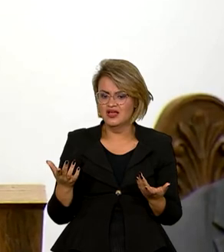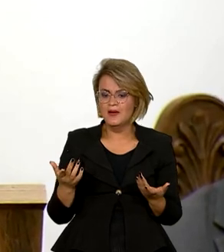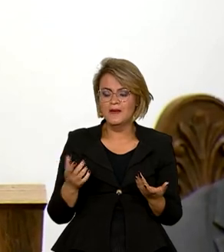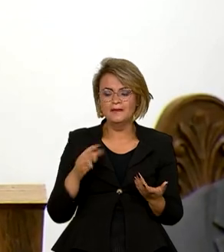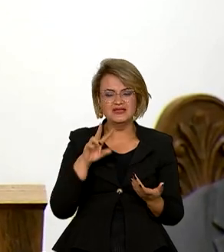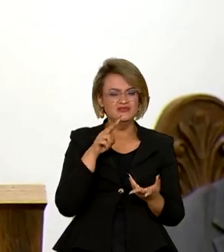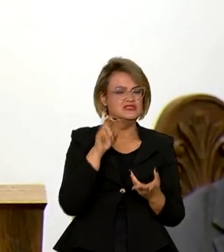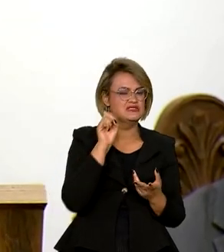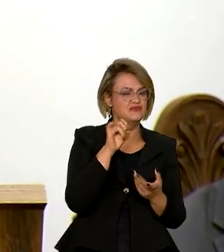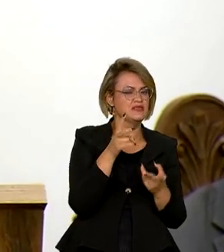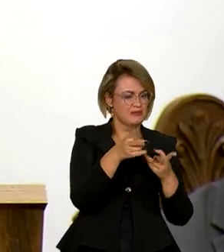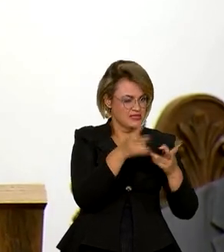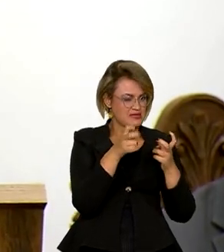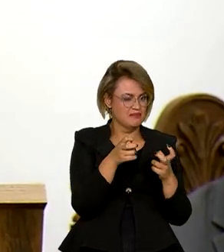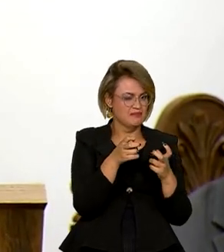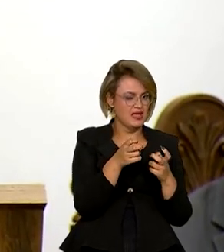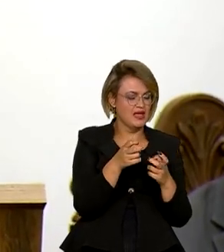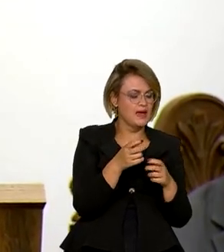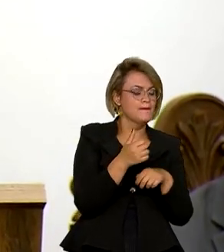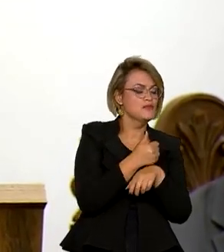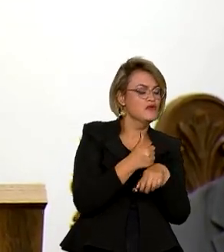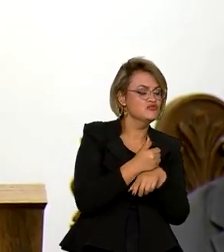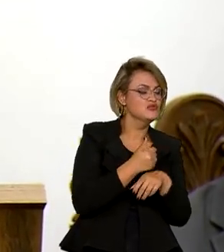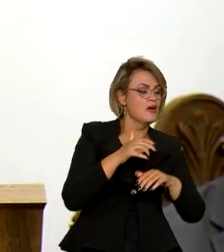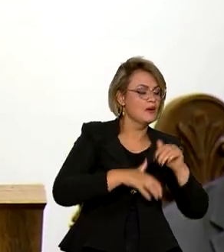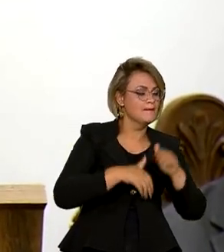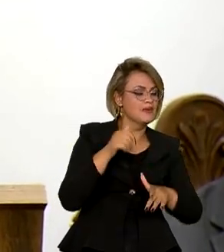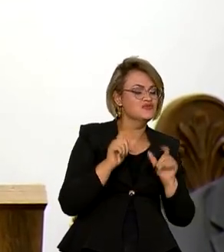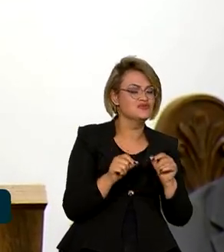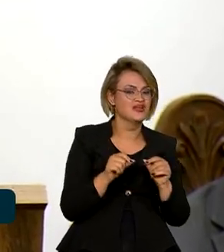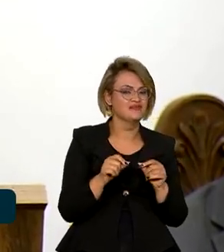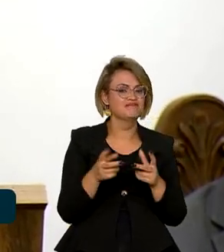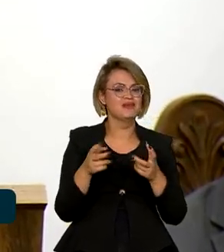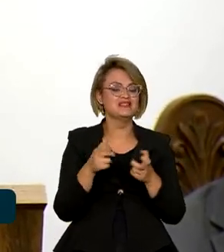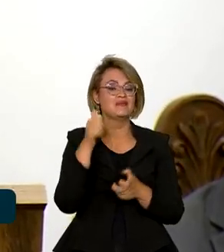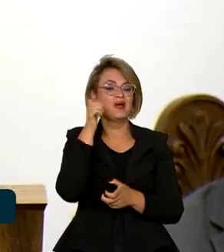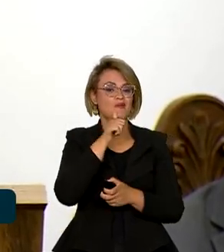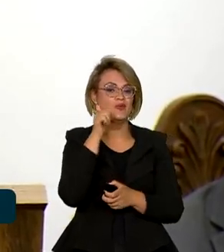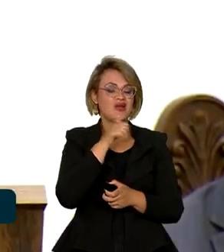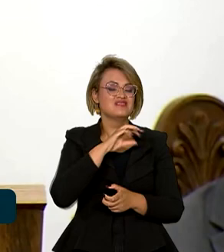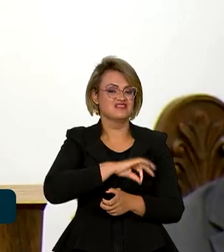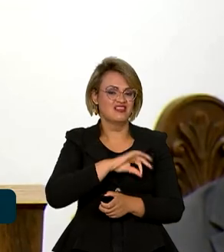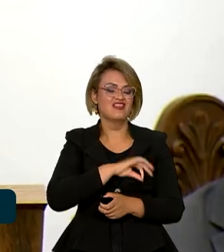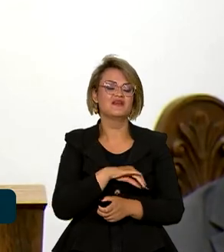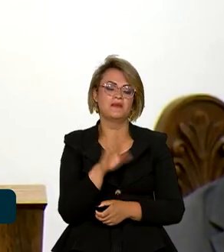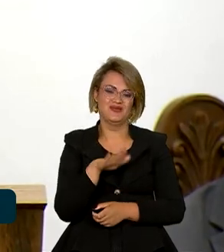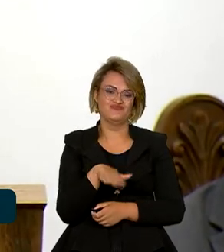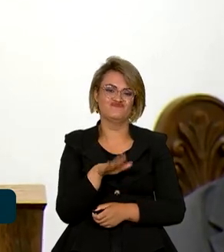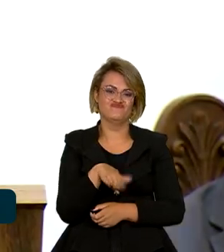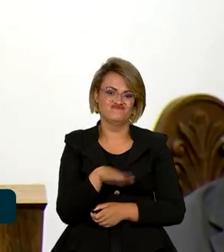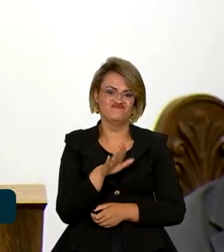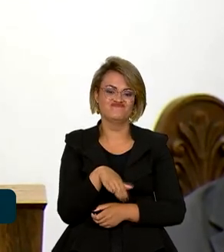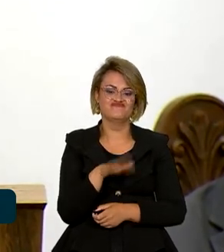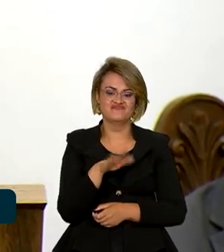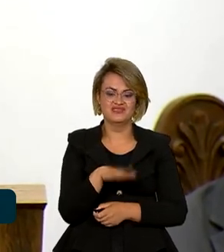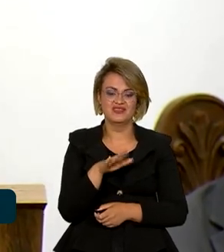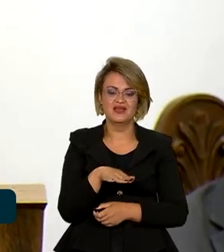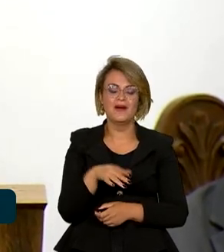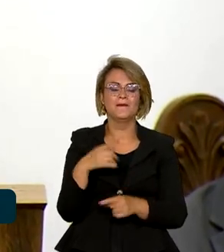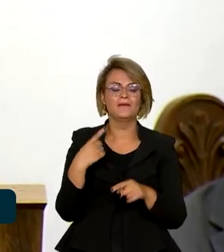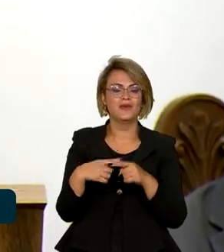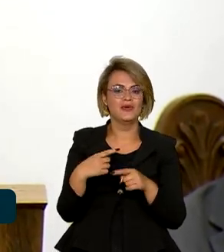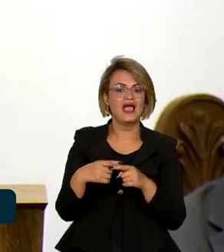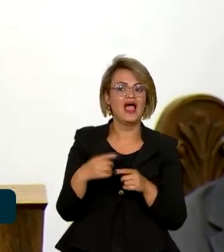Mas se você olhar, pegar por qualificação, você vai ver que as mulheres vão ter em média um salário menor que os homens no setor público porque elas estão em